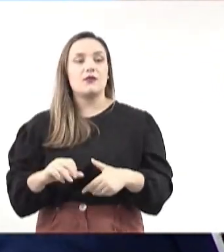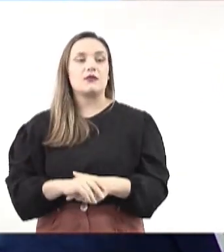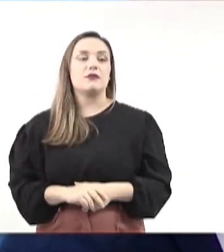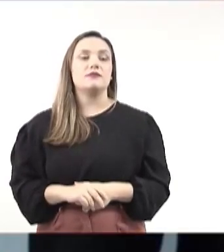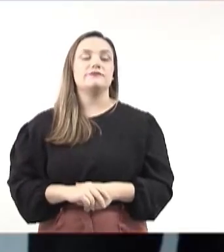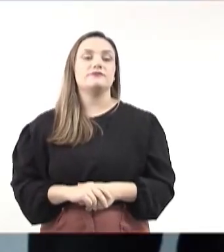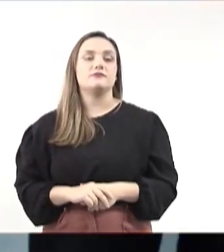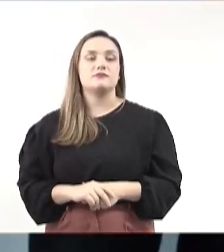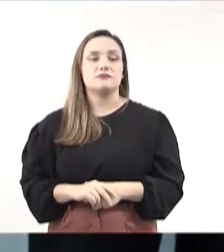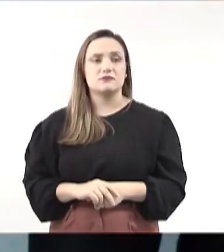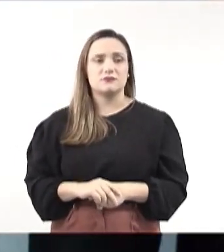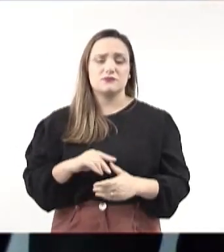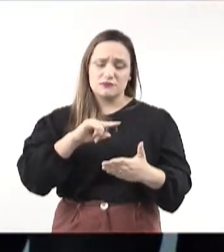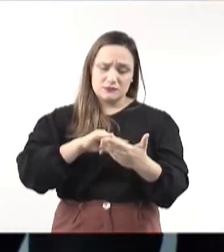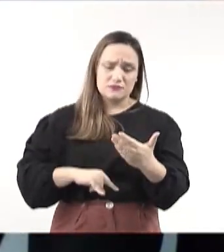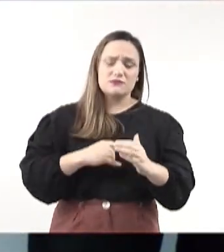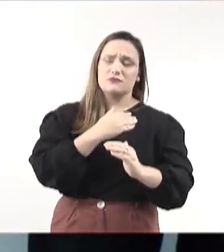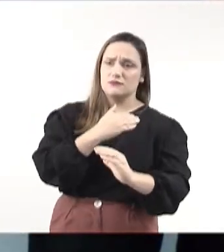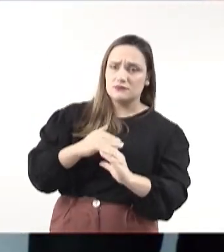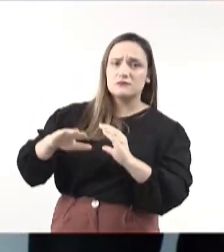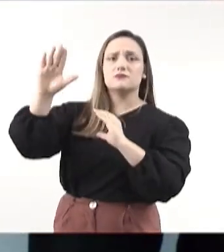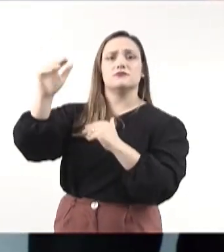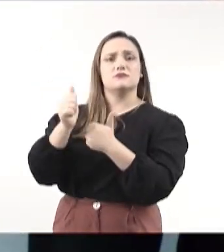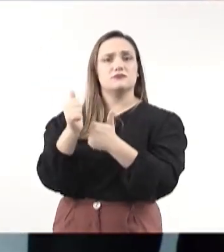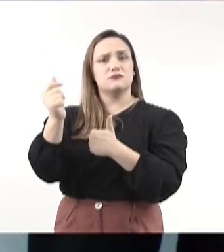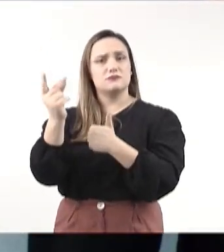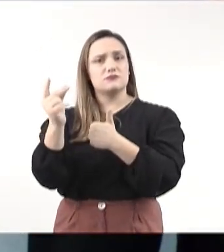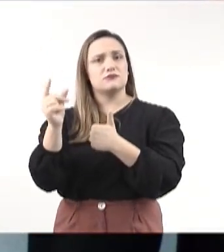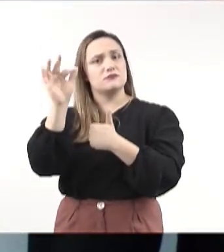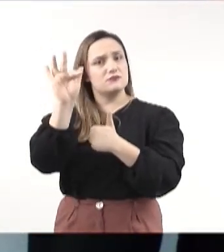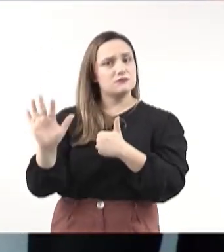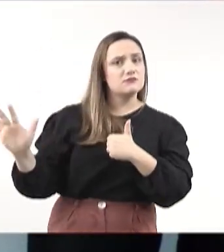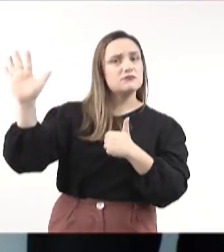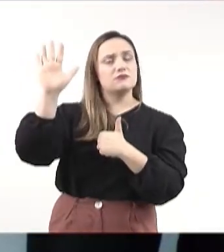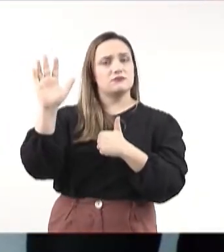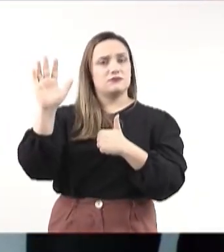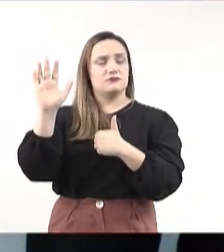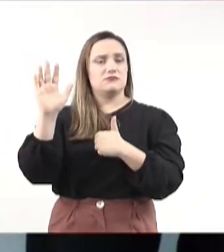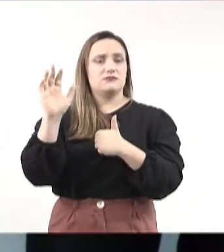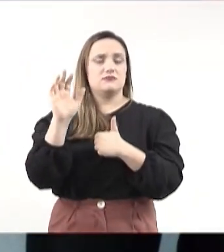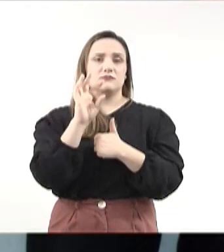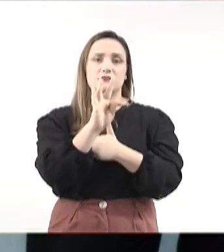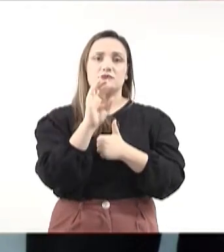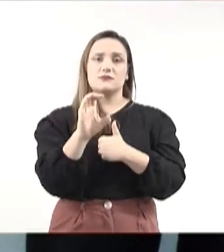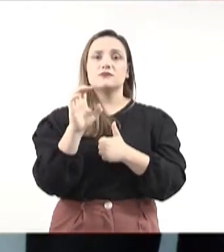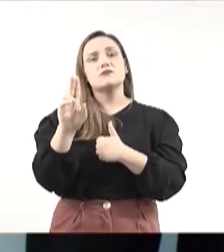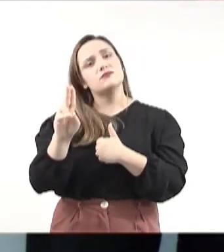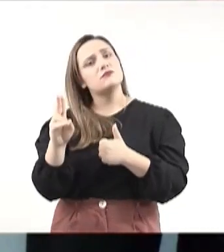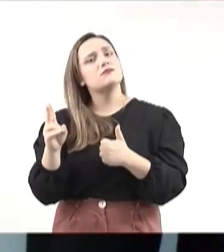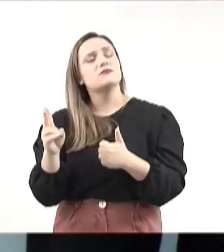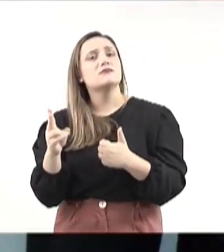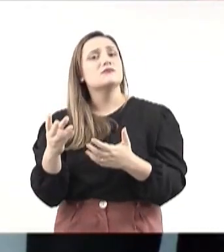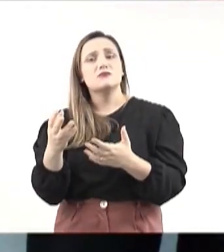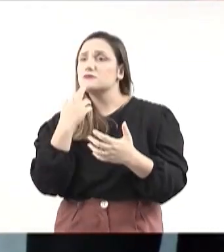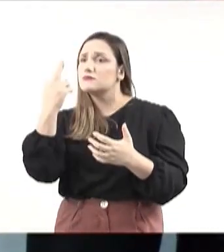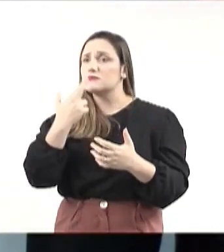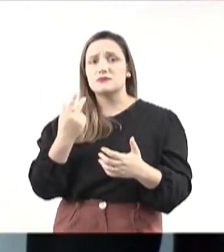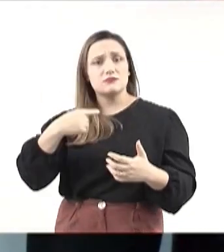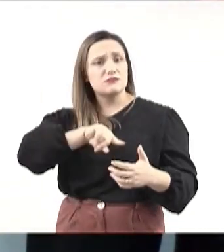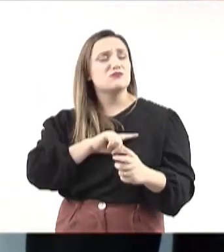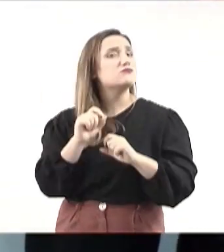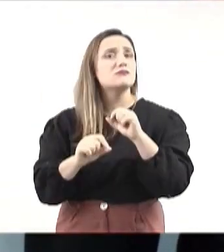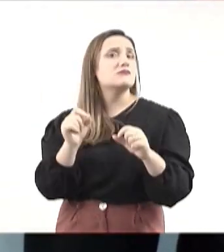encaminhar expediente ao Tribunal de Contas da União para que ele nos responda o que é que está acontecendo